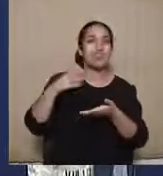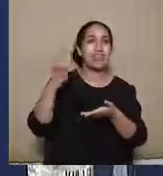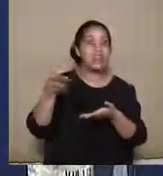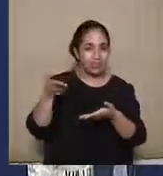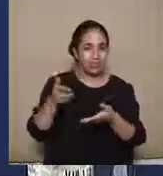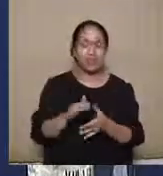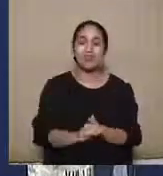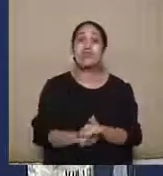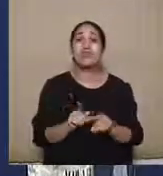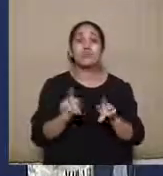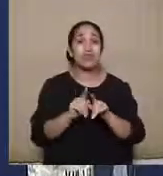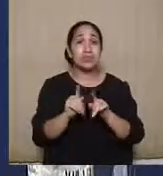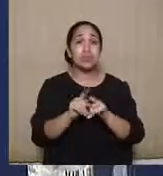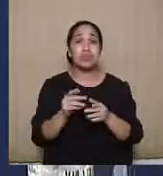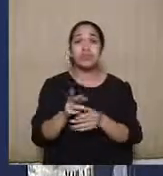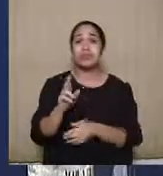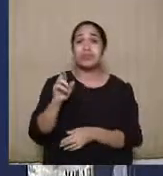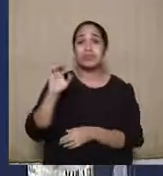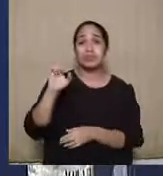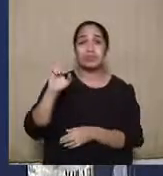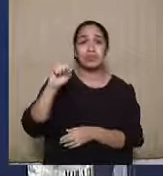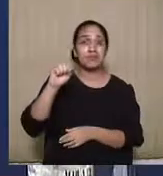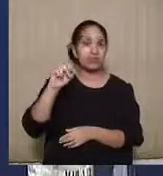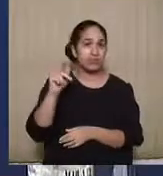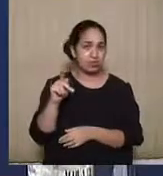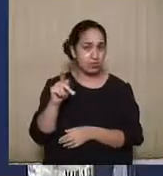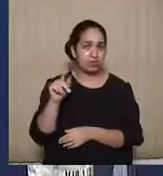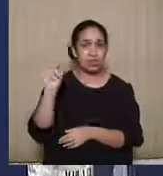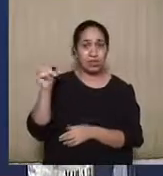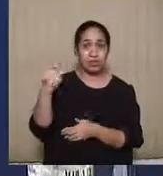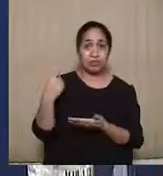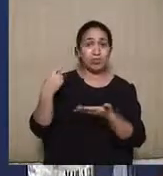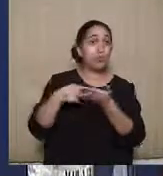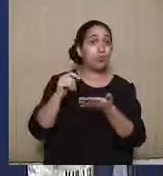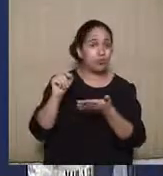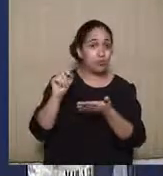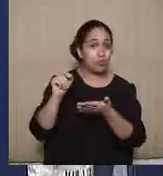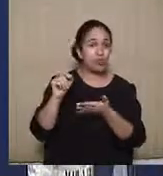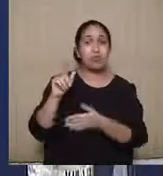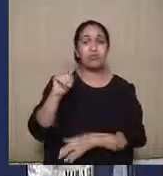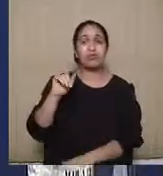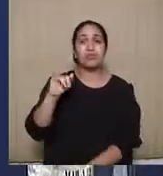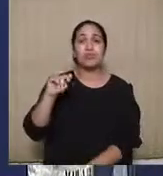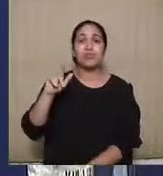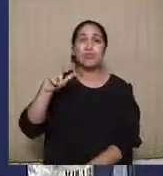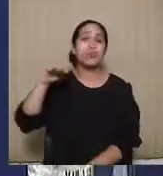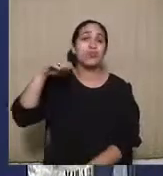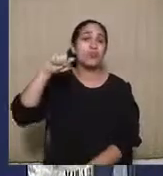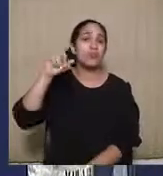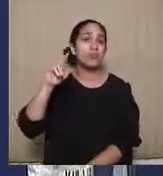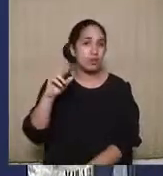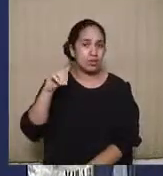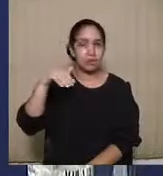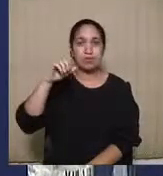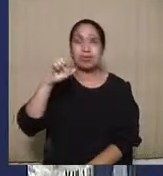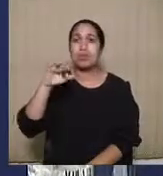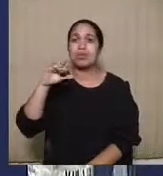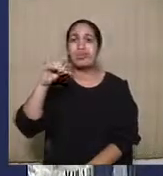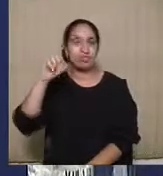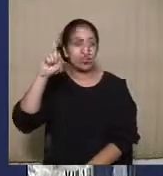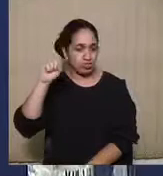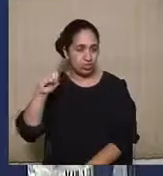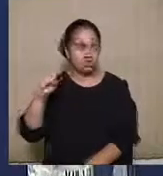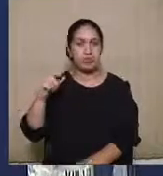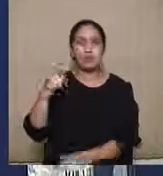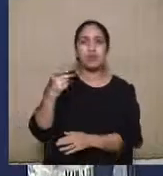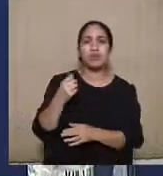Temos aqui o RESP, esse é um do TSE, é um acórdão da lavra do Gilmar Mendes, o Recurso Especial